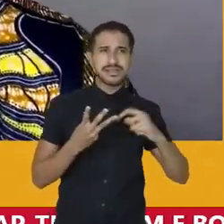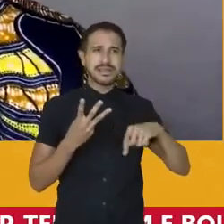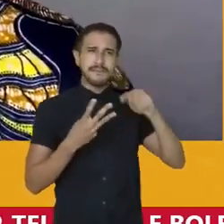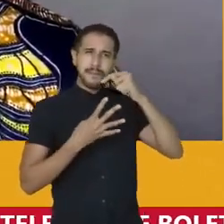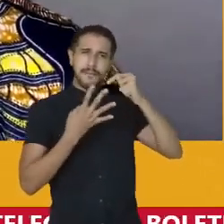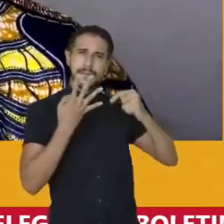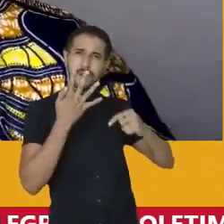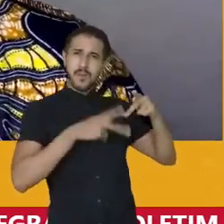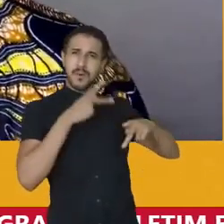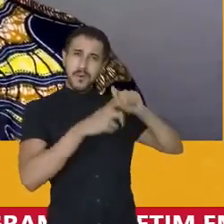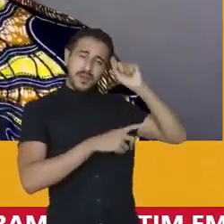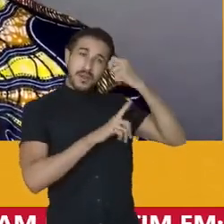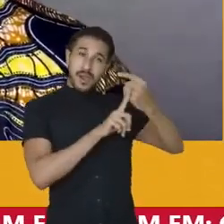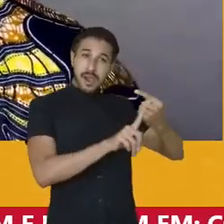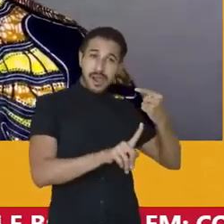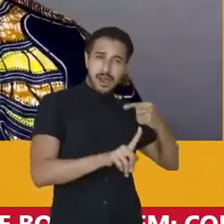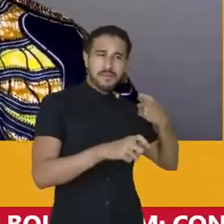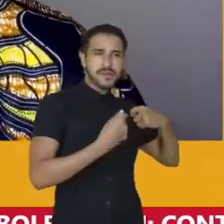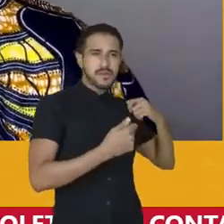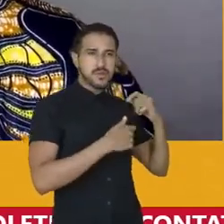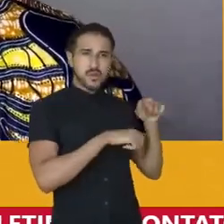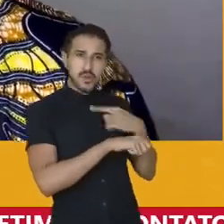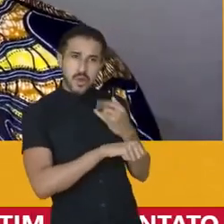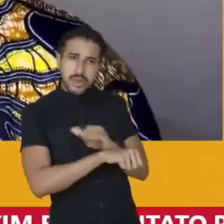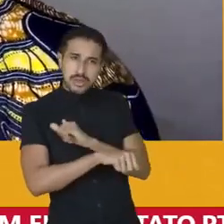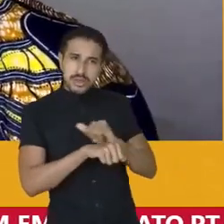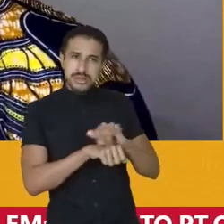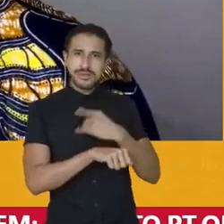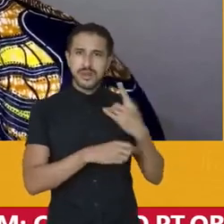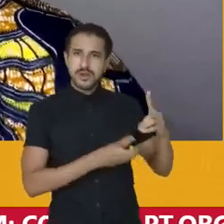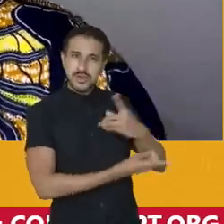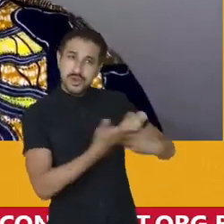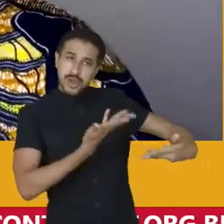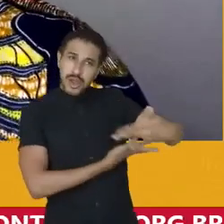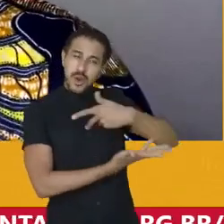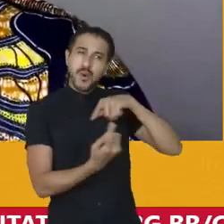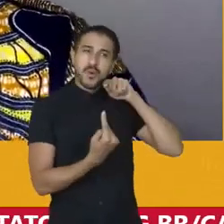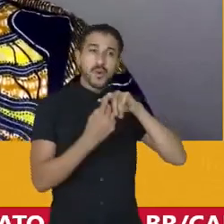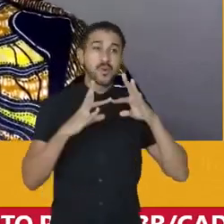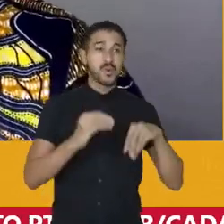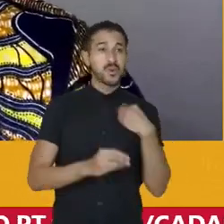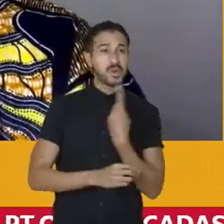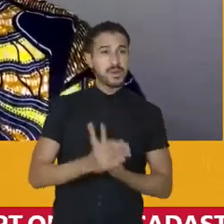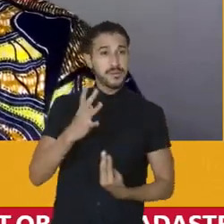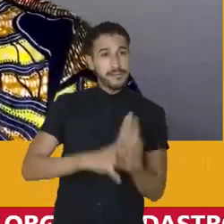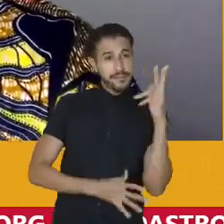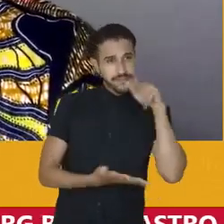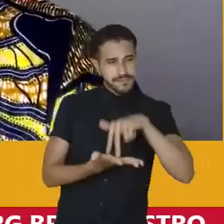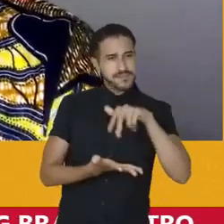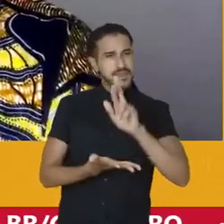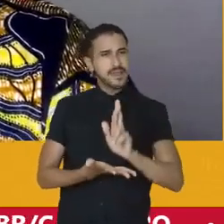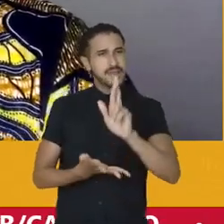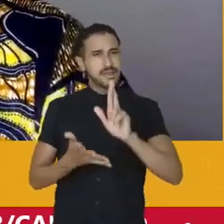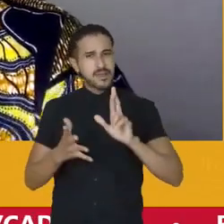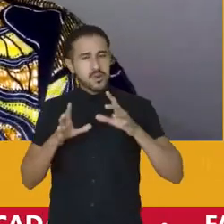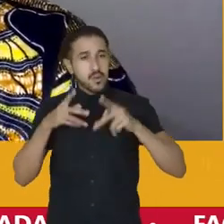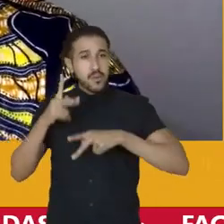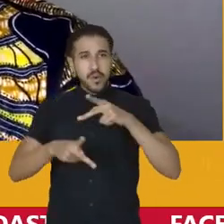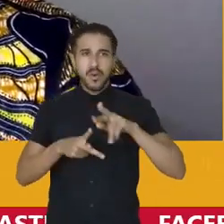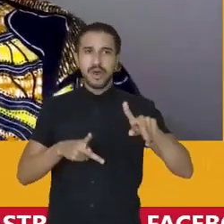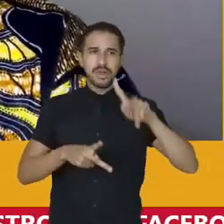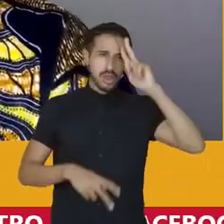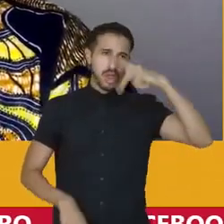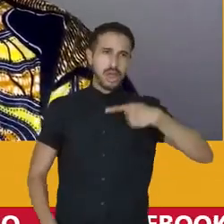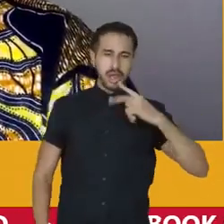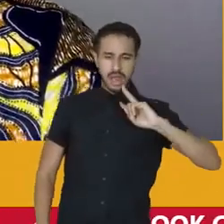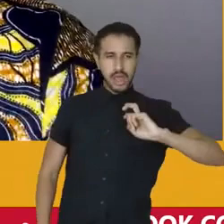existe uma população preta que precisa das nossas estratégias e dos nossos diálogos para que tudo que a gente construa seja em nome da coletividade e não da